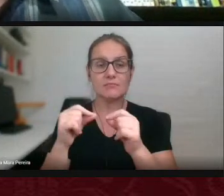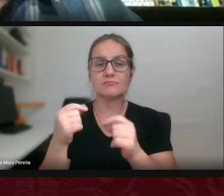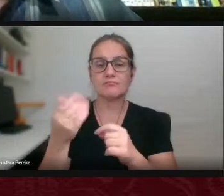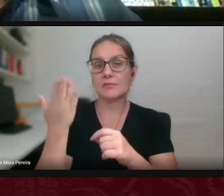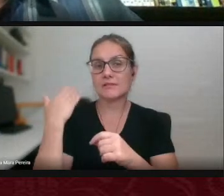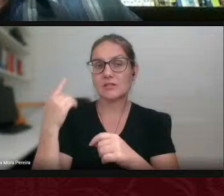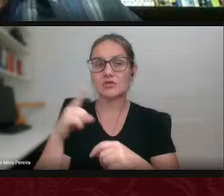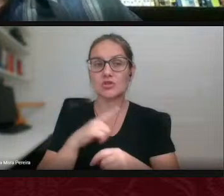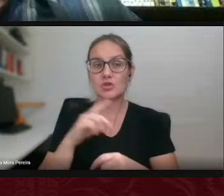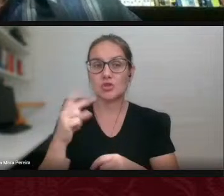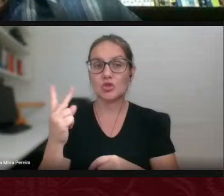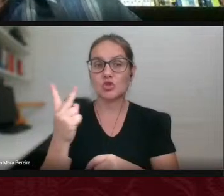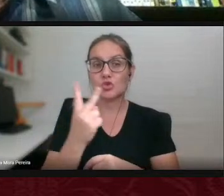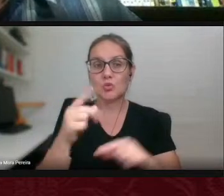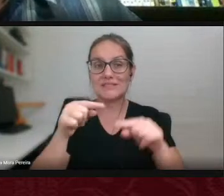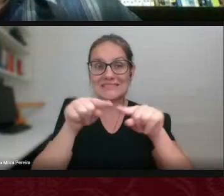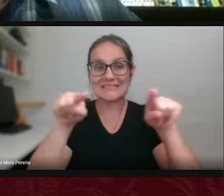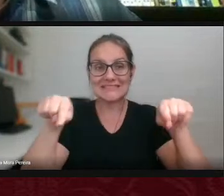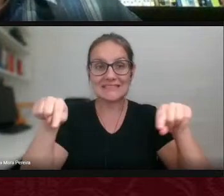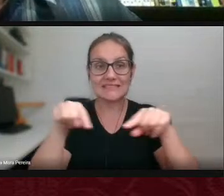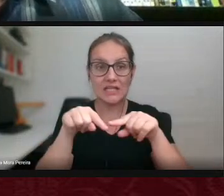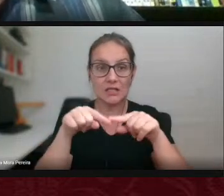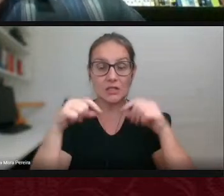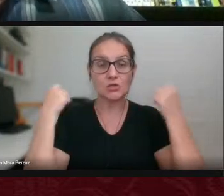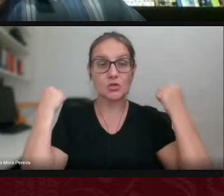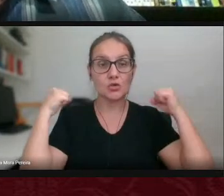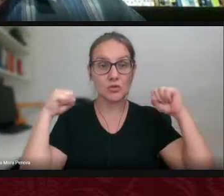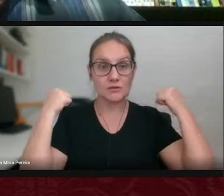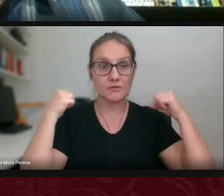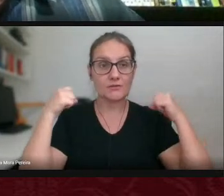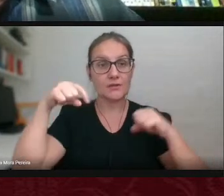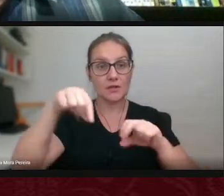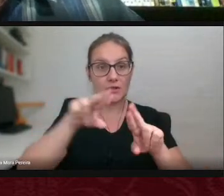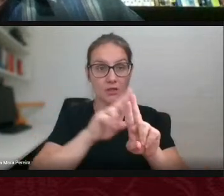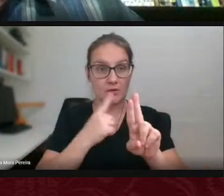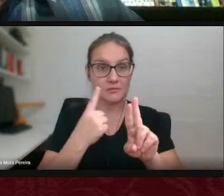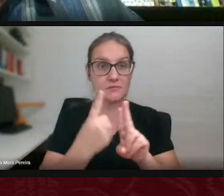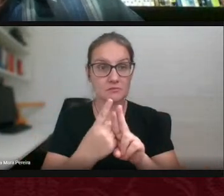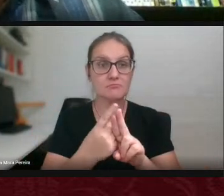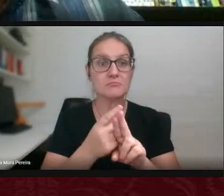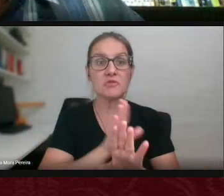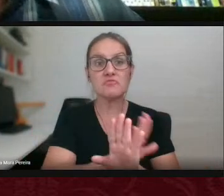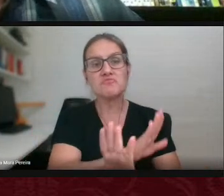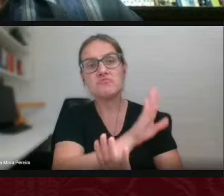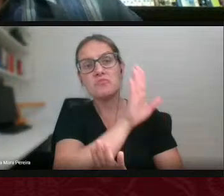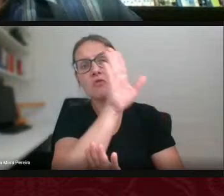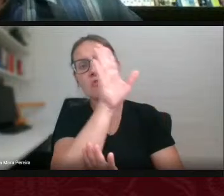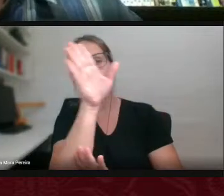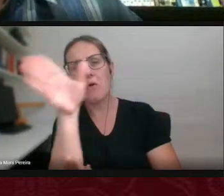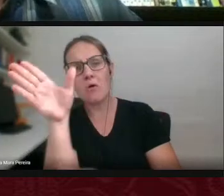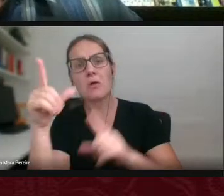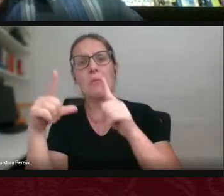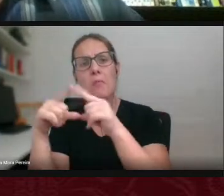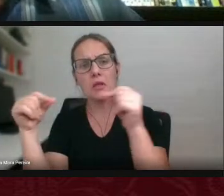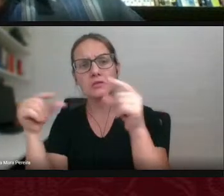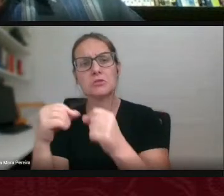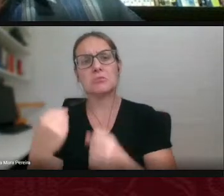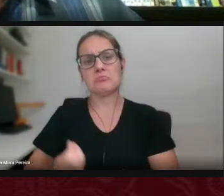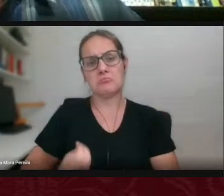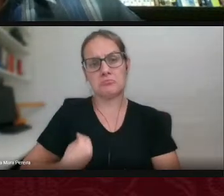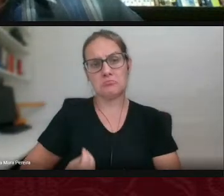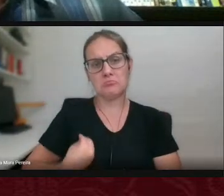classes, Duas salas de educação física apenas que se fizeram presente em massa lá em Brasília